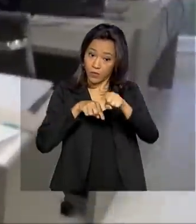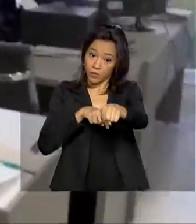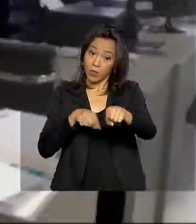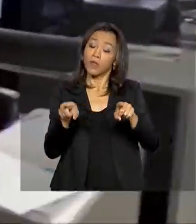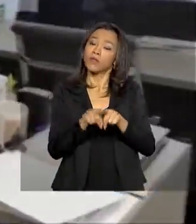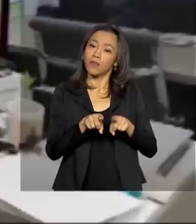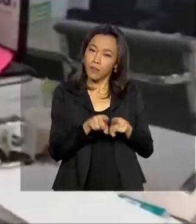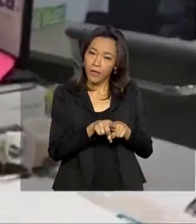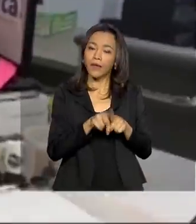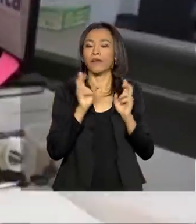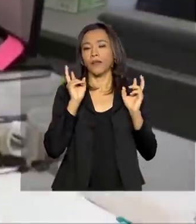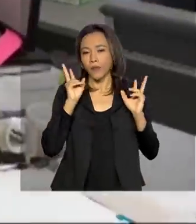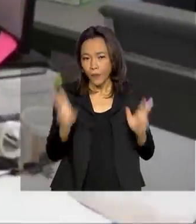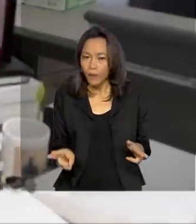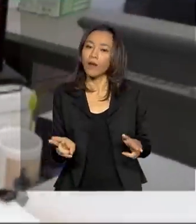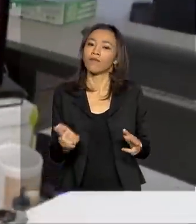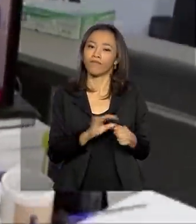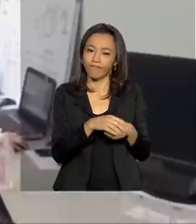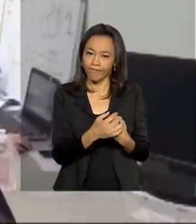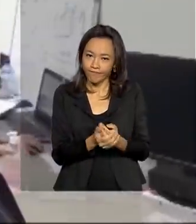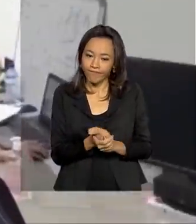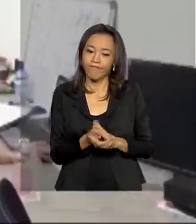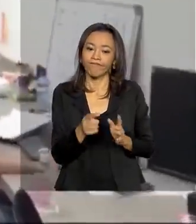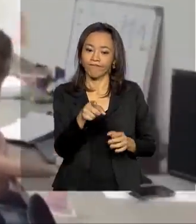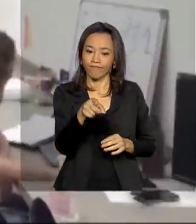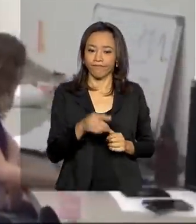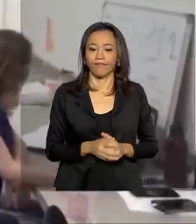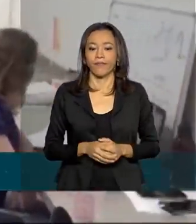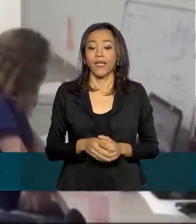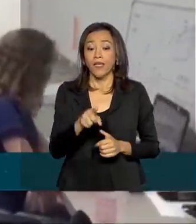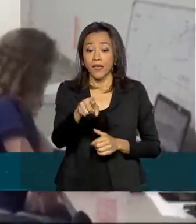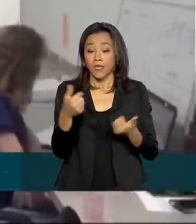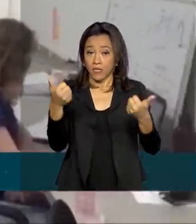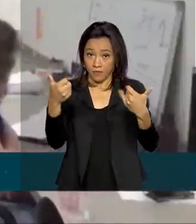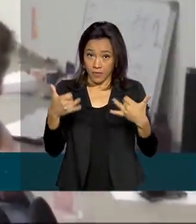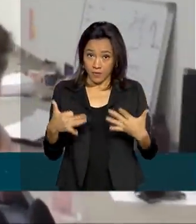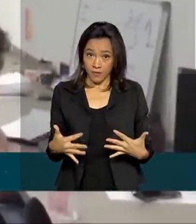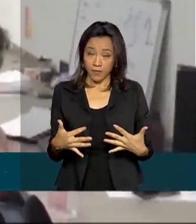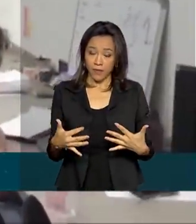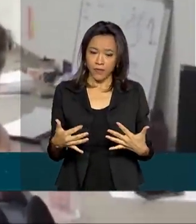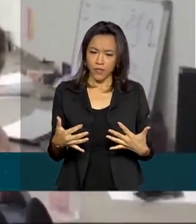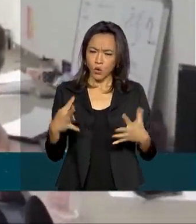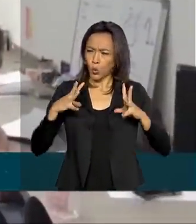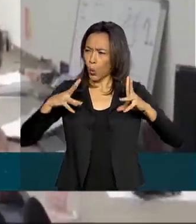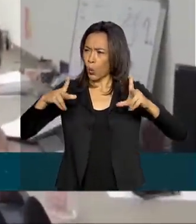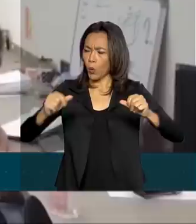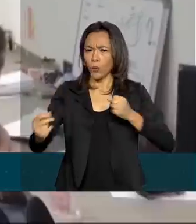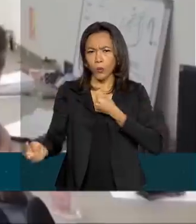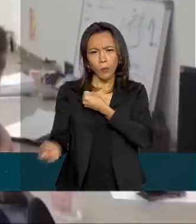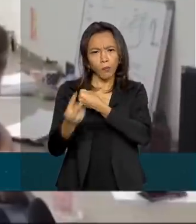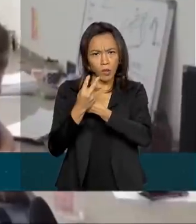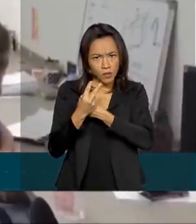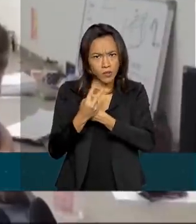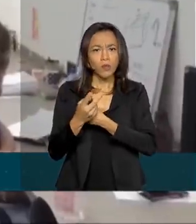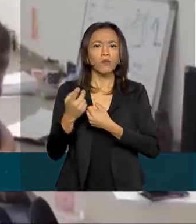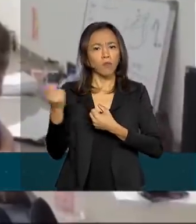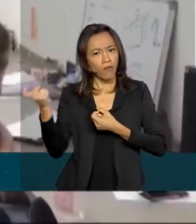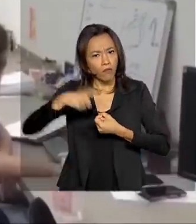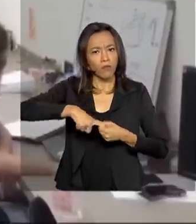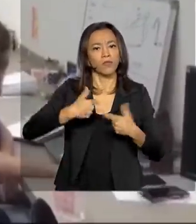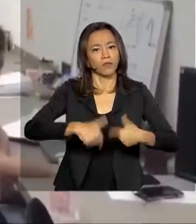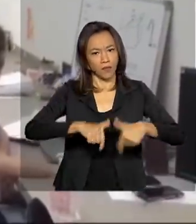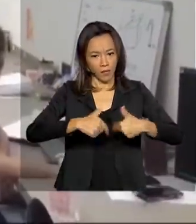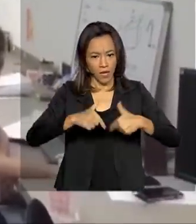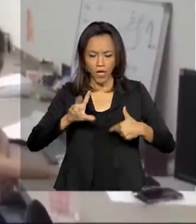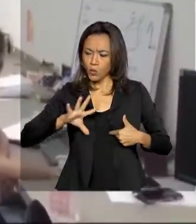adotadas pela empresa não foram muito diferentes. Estamos com todas as proteções necessárias para poder voltar a